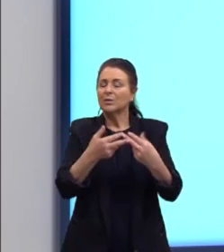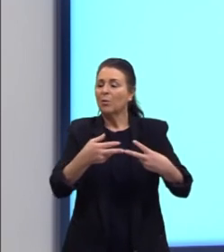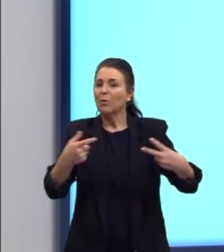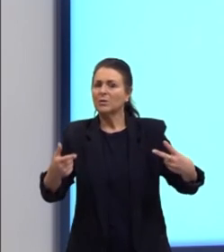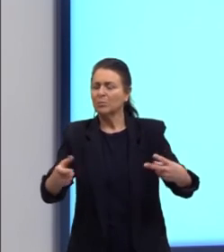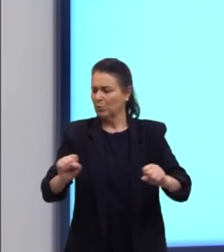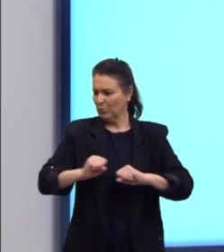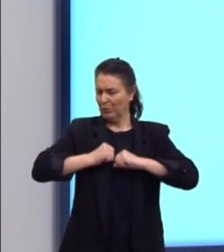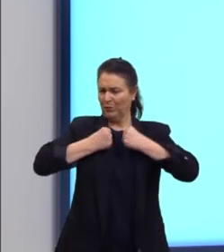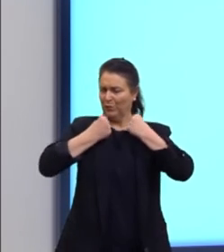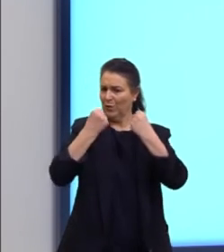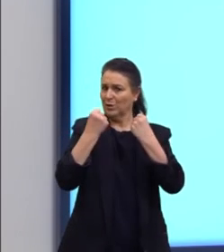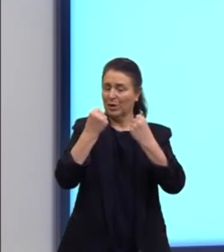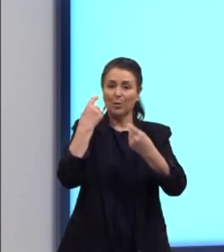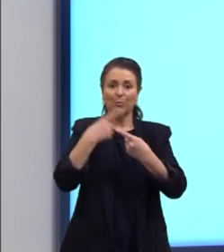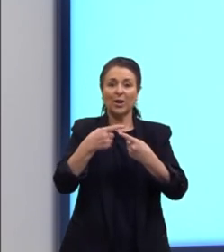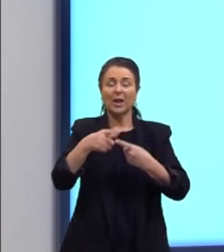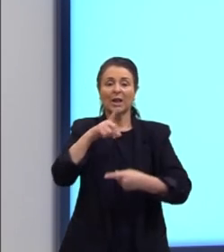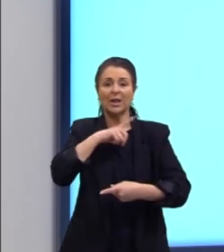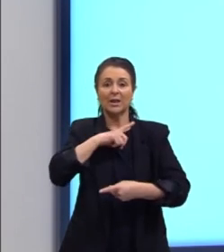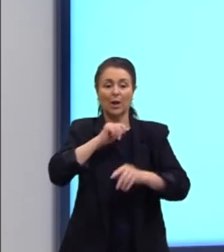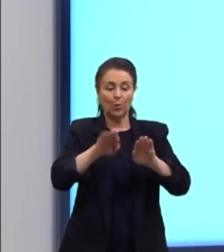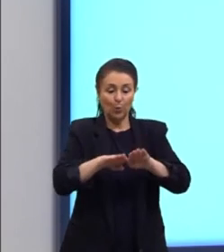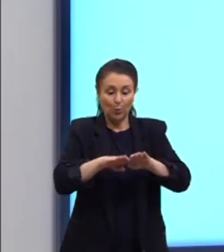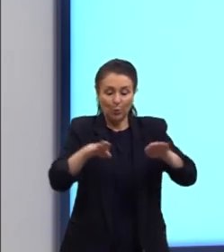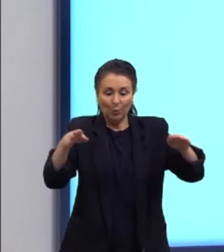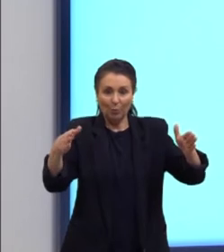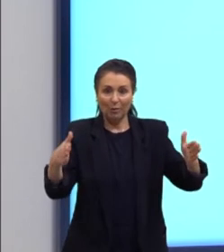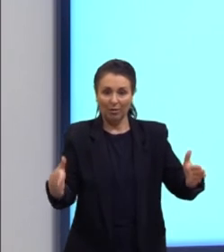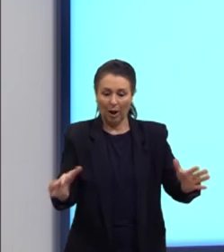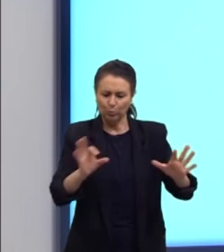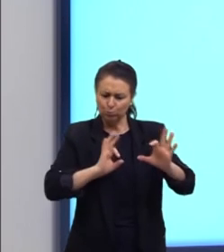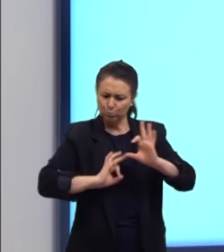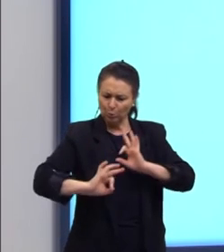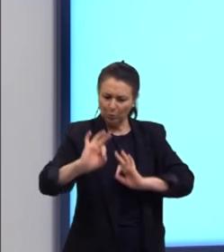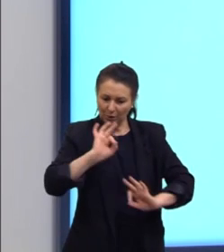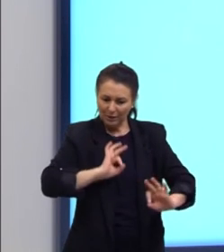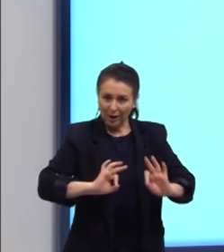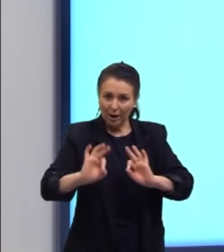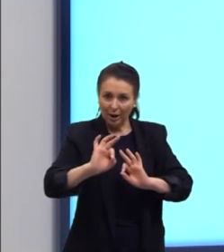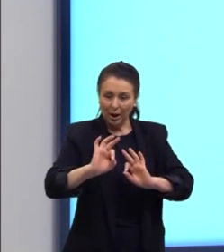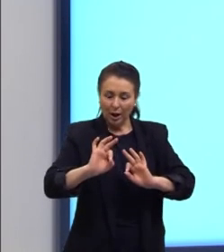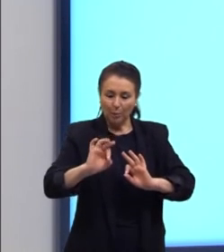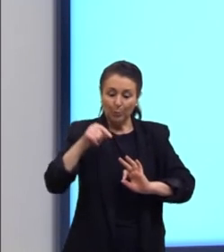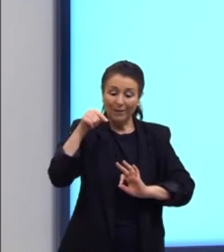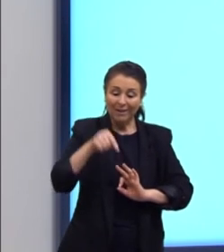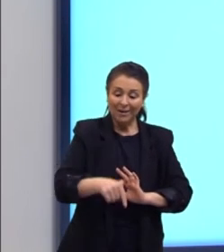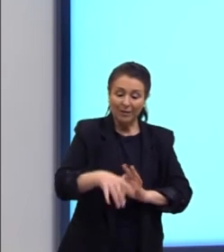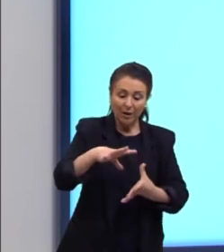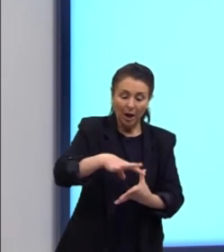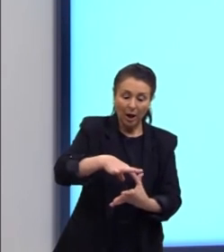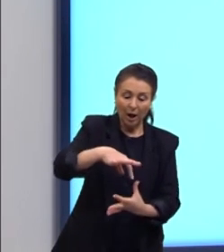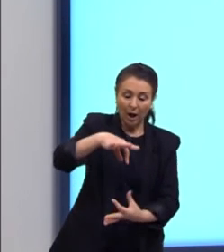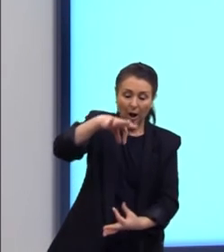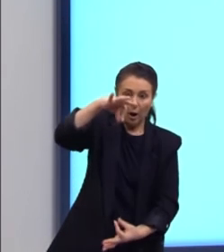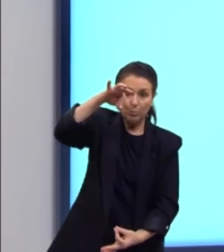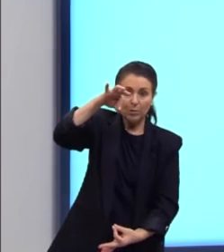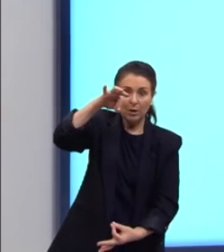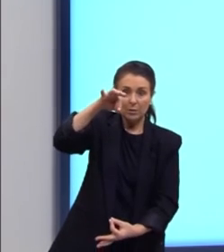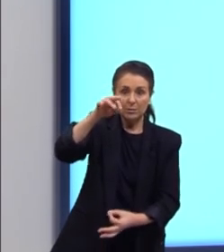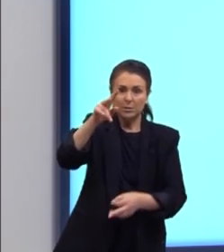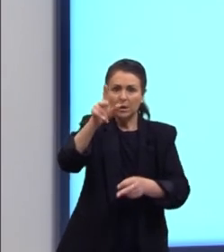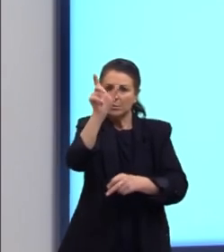muito fortes, porque nós temos o altar, que é preparado para receber as almas dos amados que se foram,